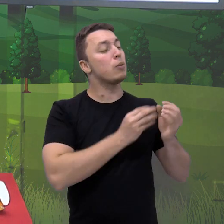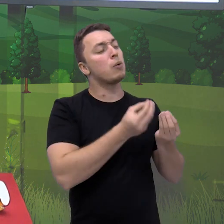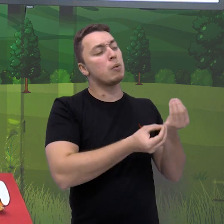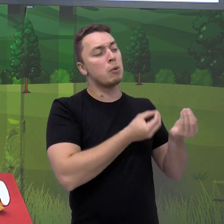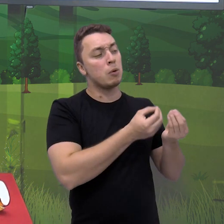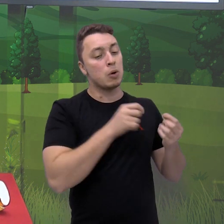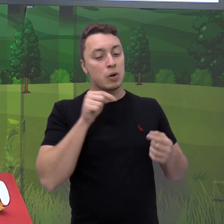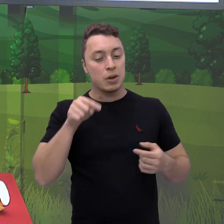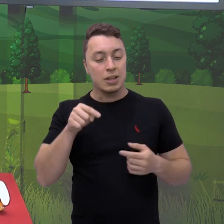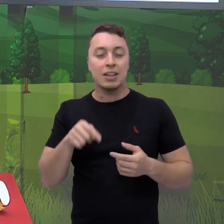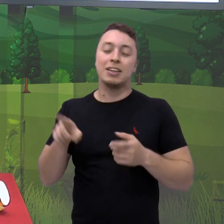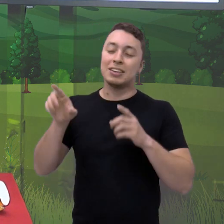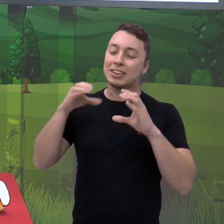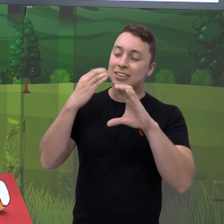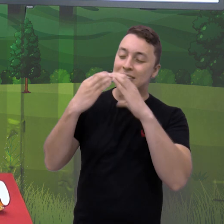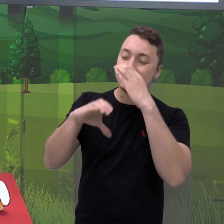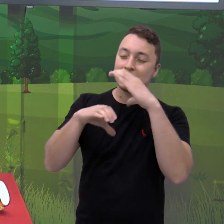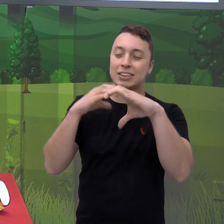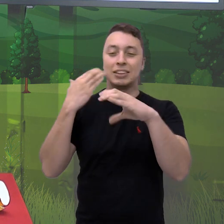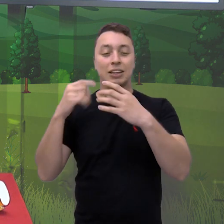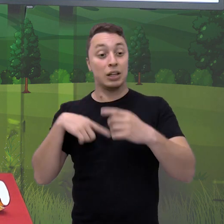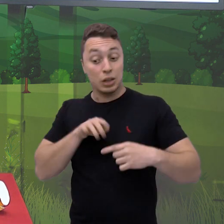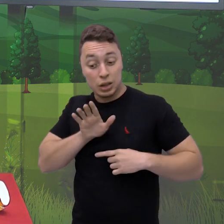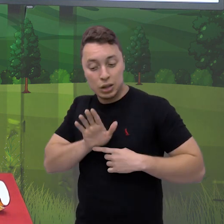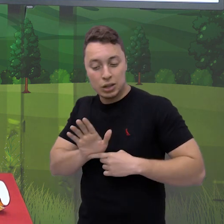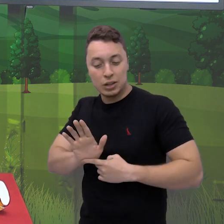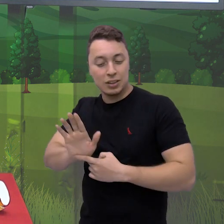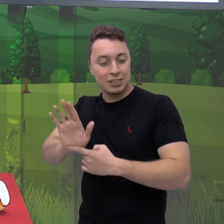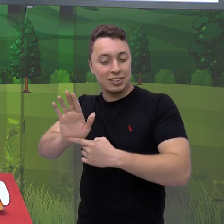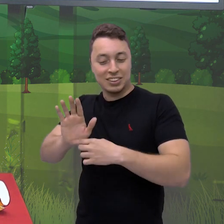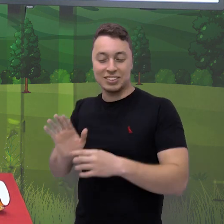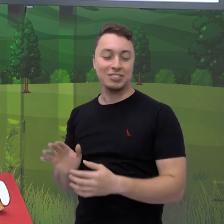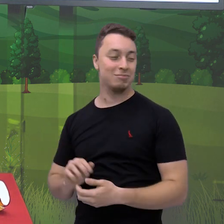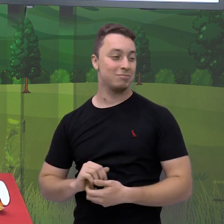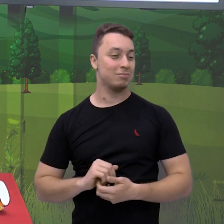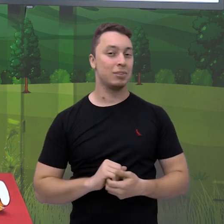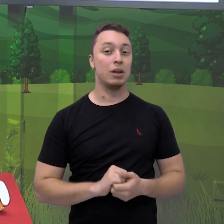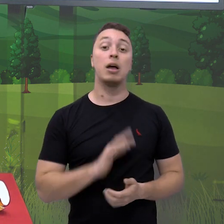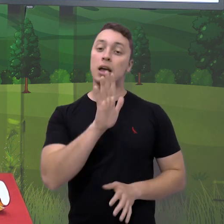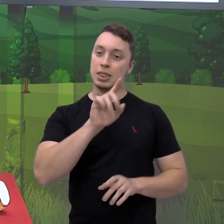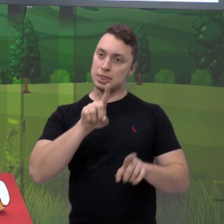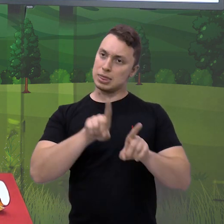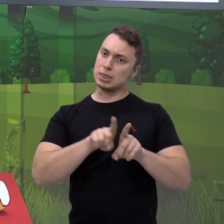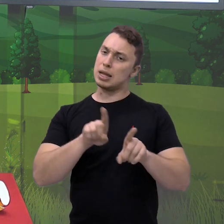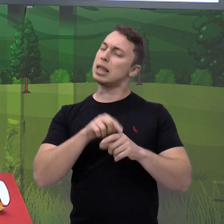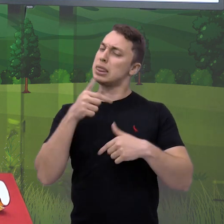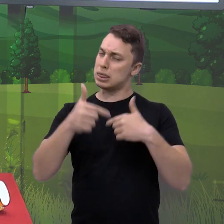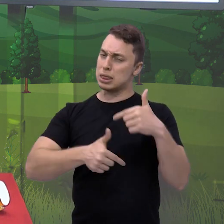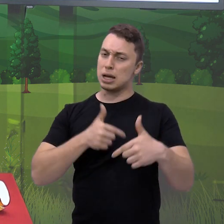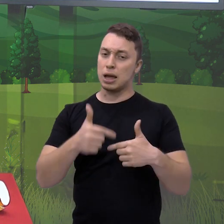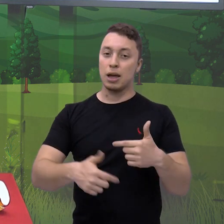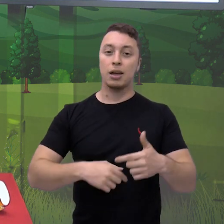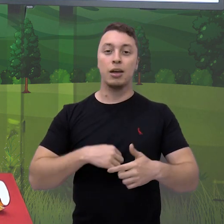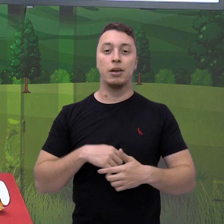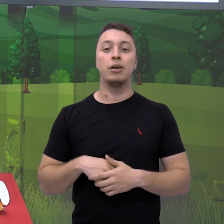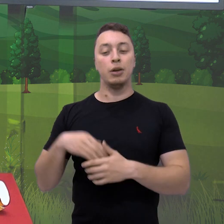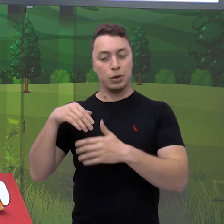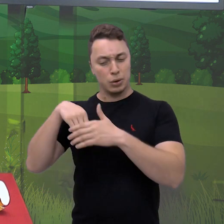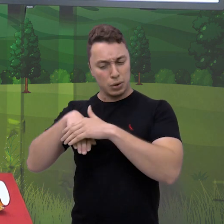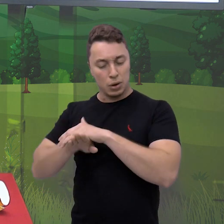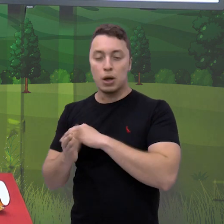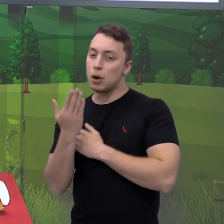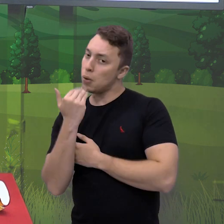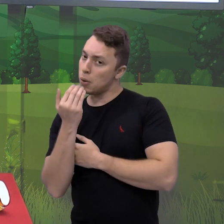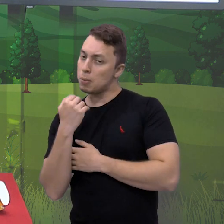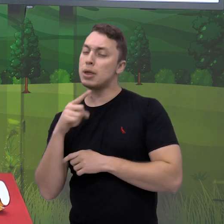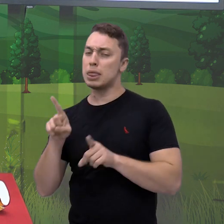trabalham. Então você vai cantar, vai ajudar as formigas, mas também você vai trabalhar e vai guardar alimento também.